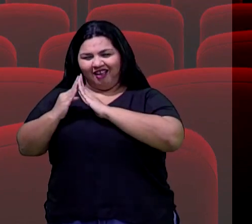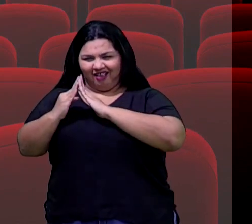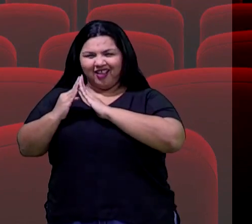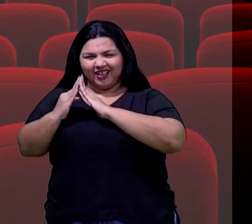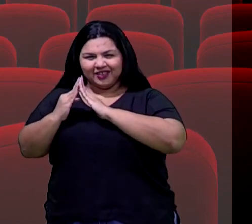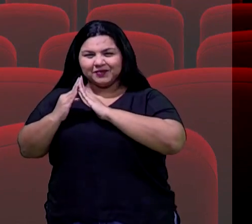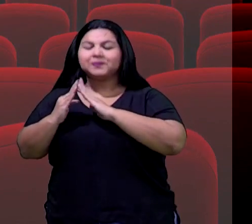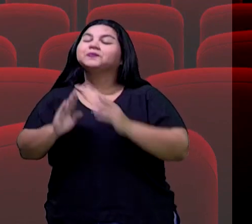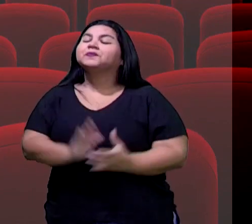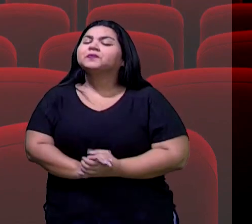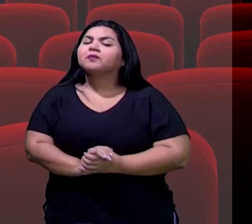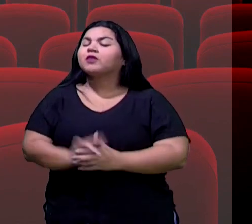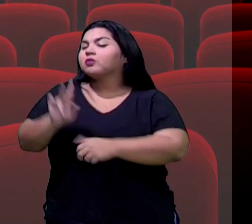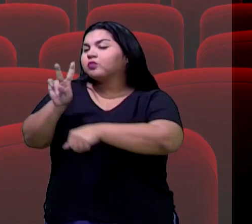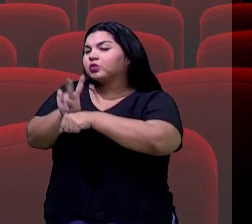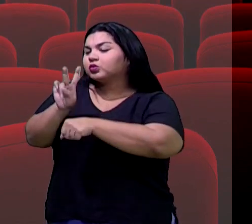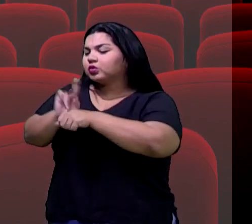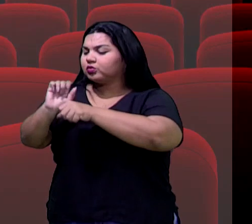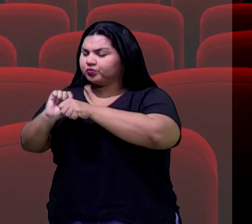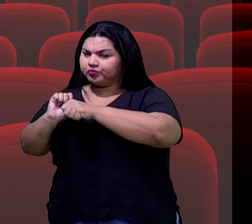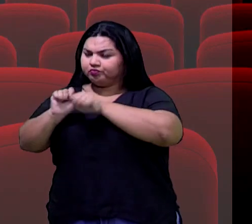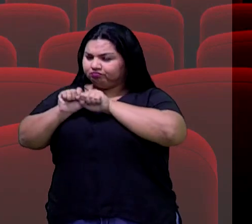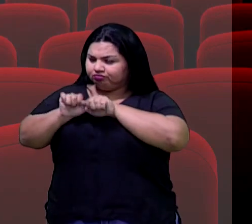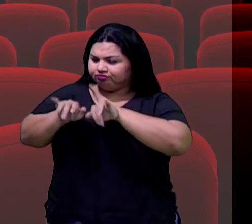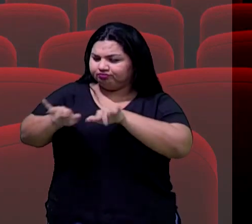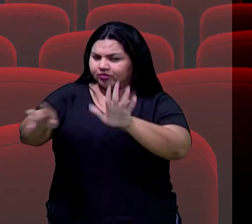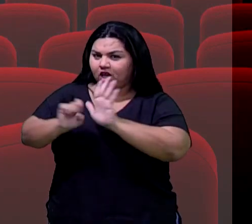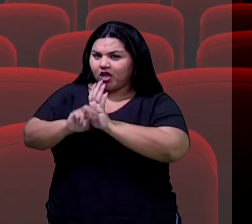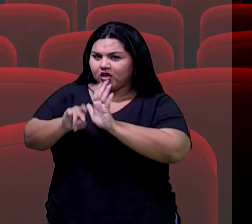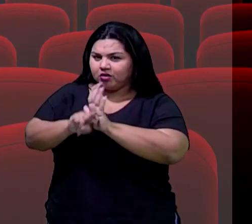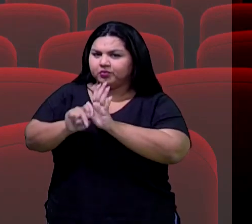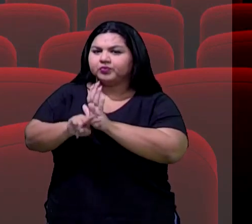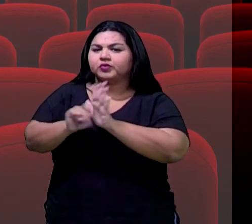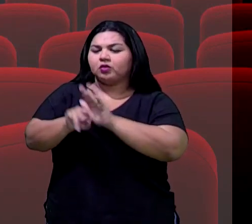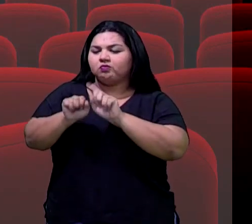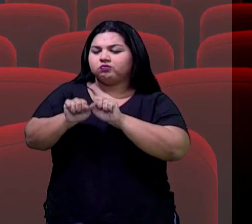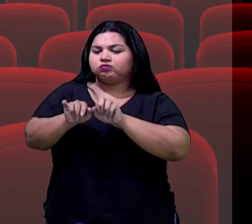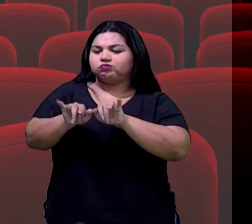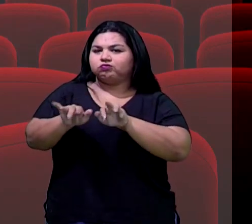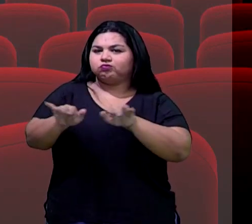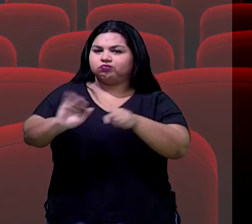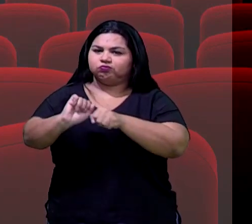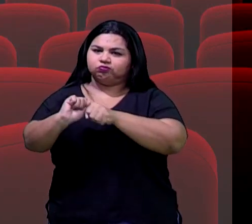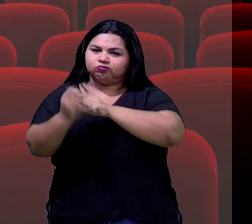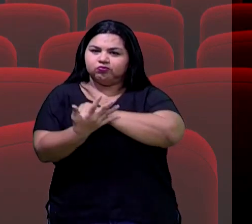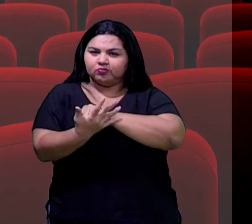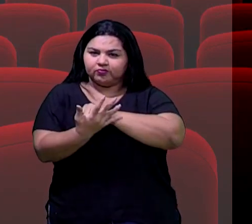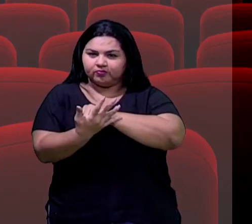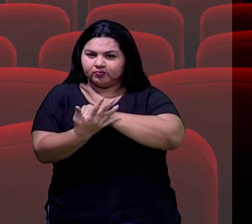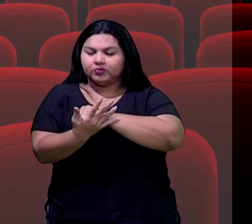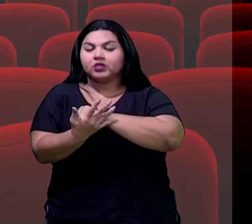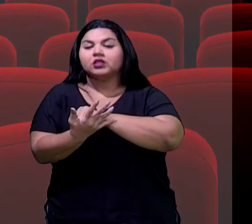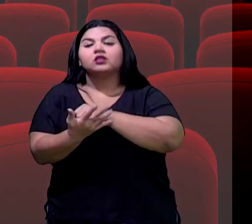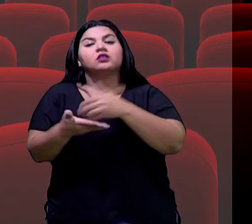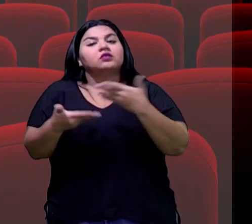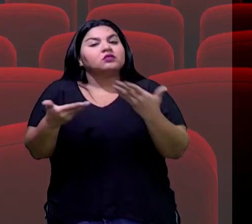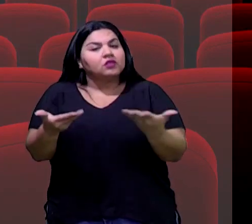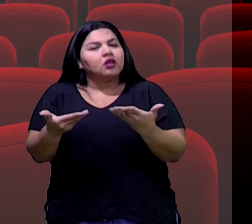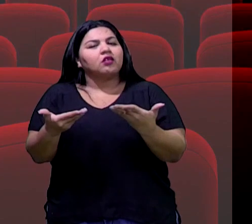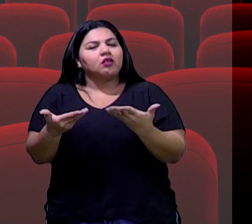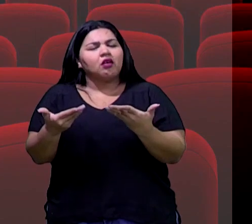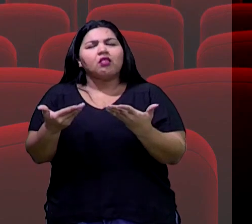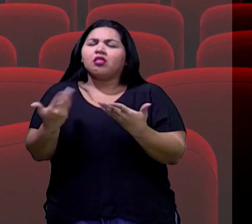poder se proteger, não é? Da contaminação e também da disseminação do coronavírus, né? A gente tem aí como passar